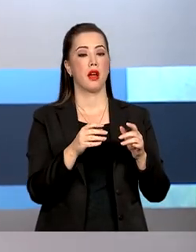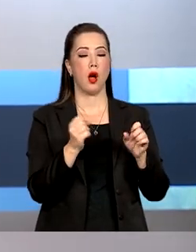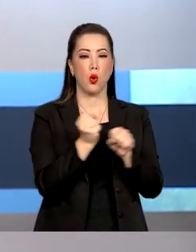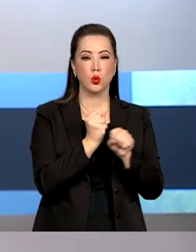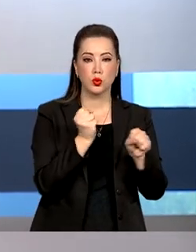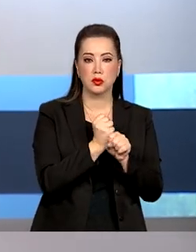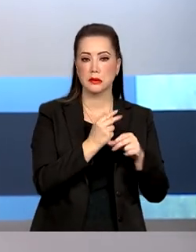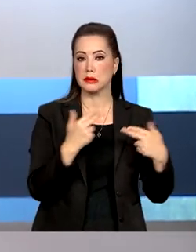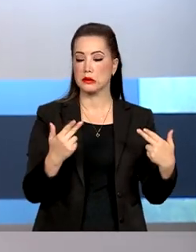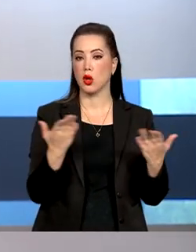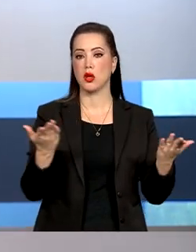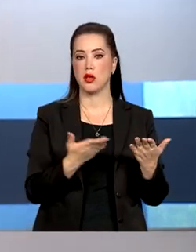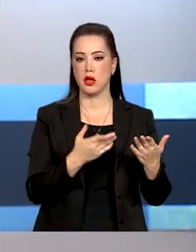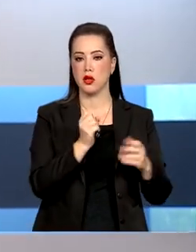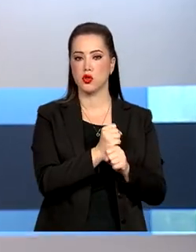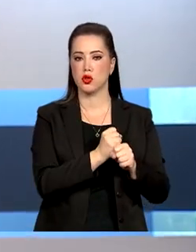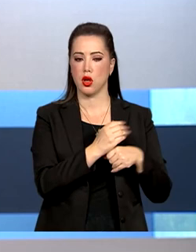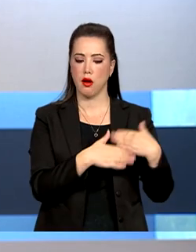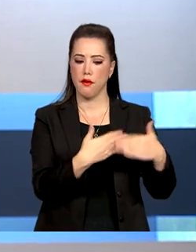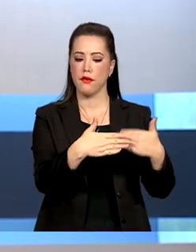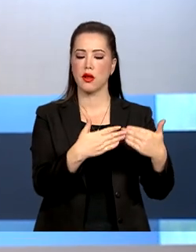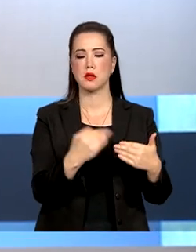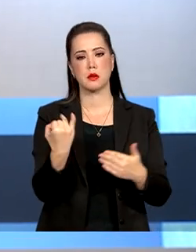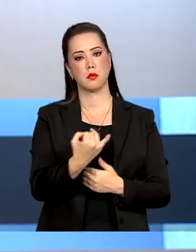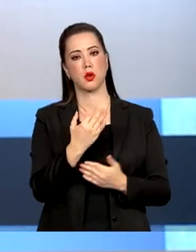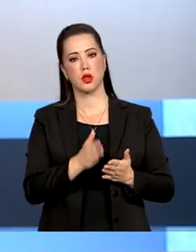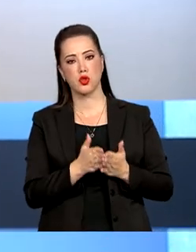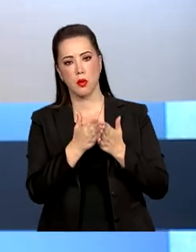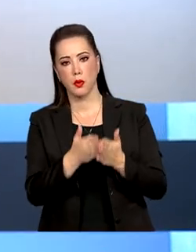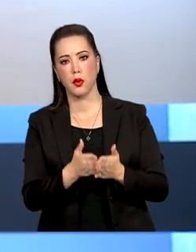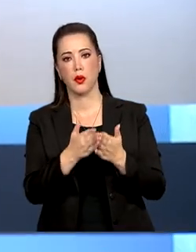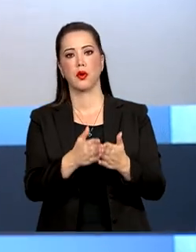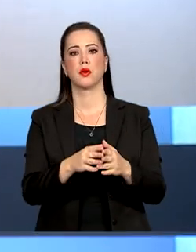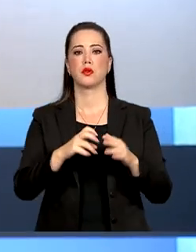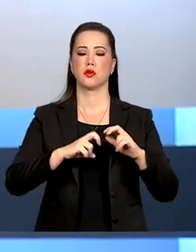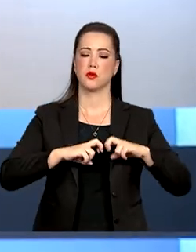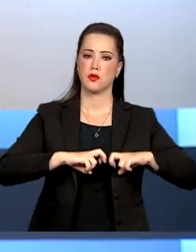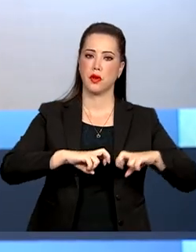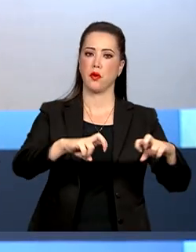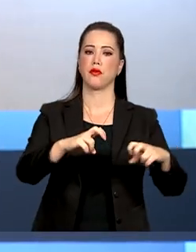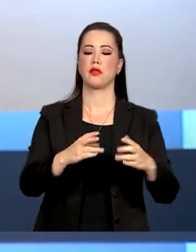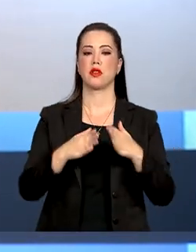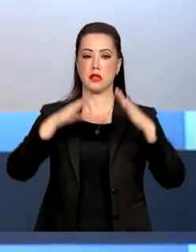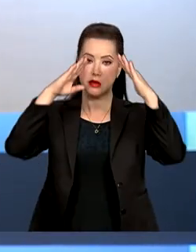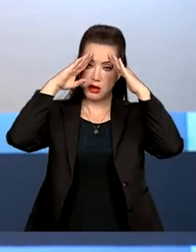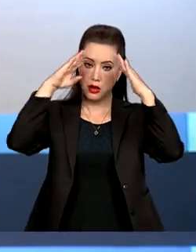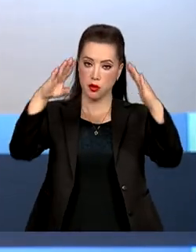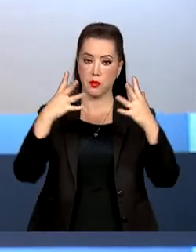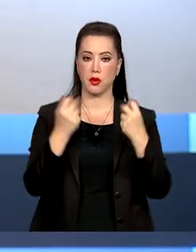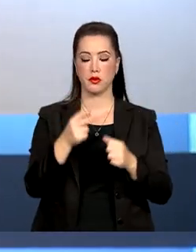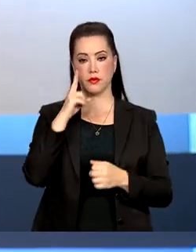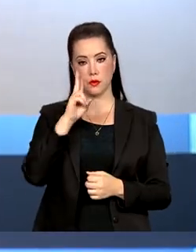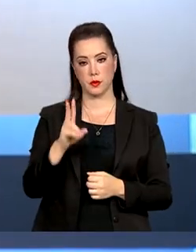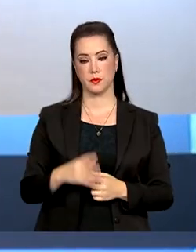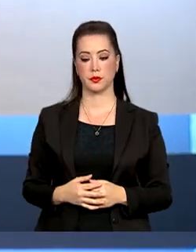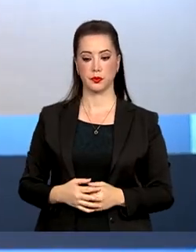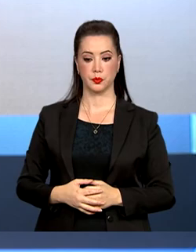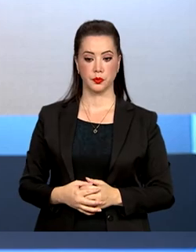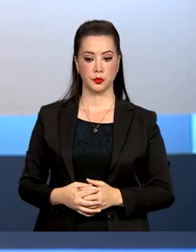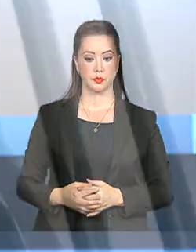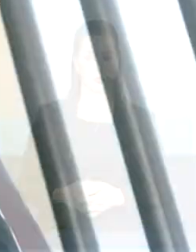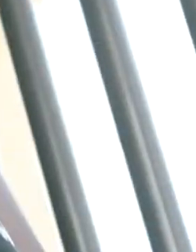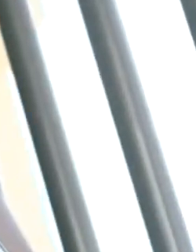apresentou avanços em áreas como portos, ferrovias e aeroportos. Acompanhe na reportagem de Pedro Ivo de Oliveira.